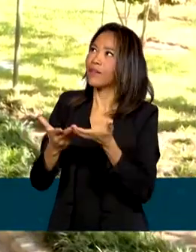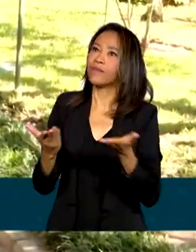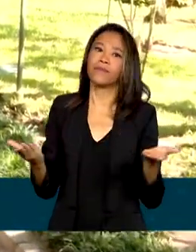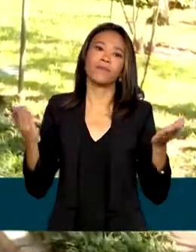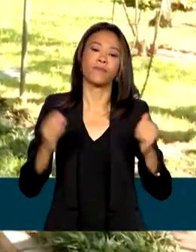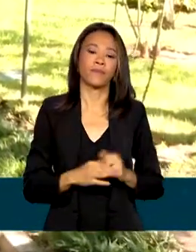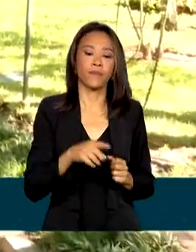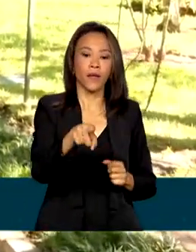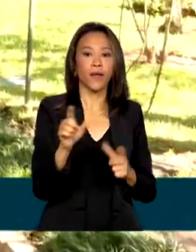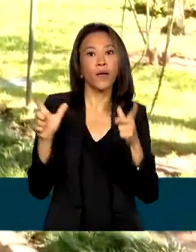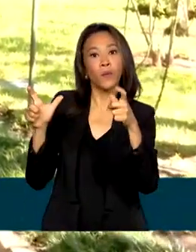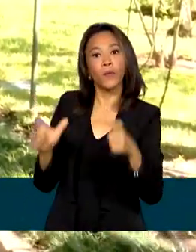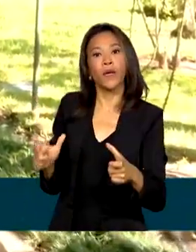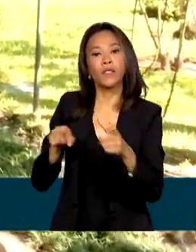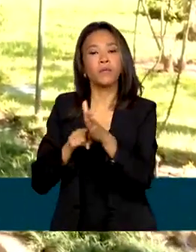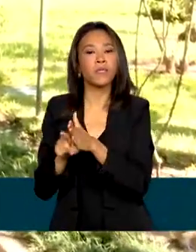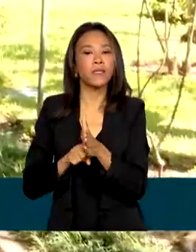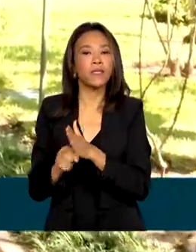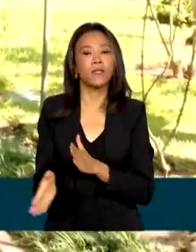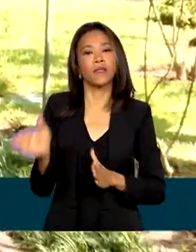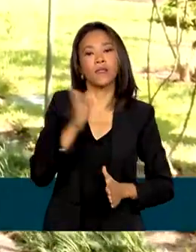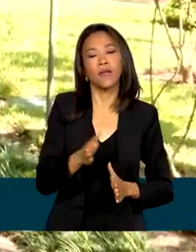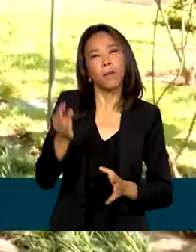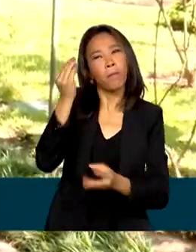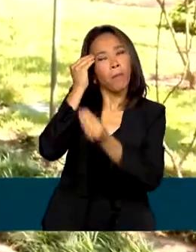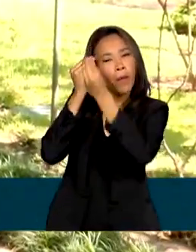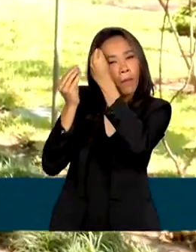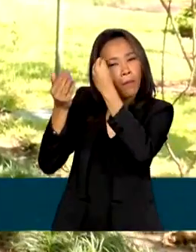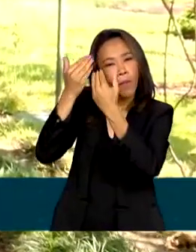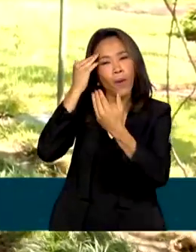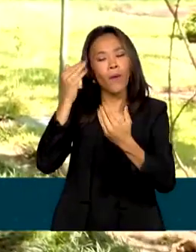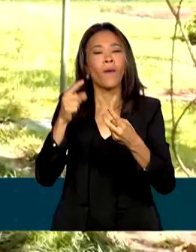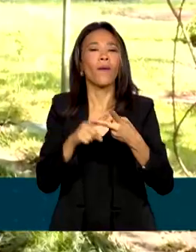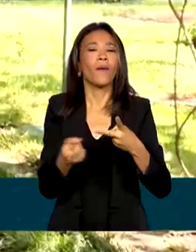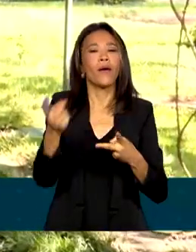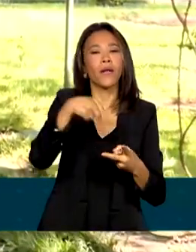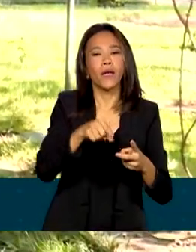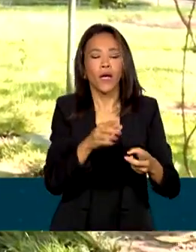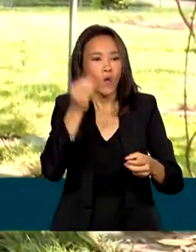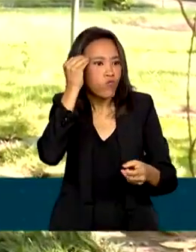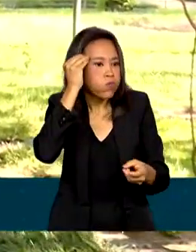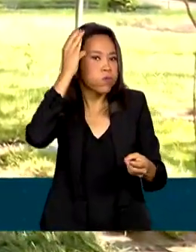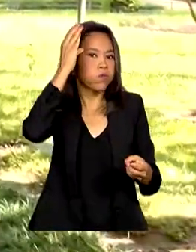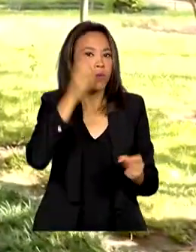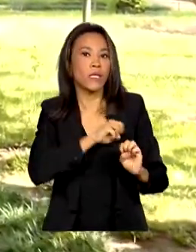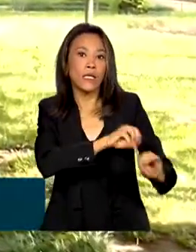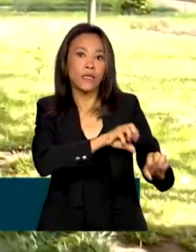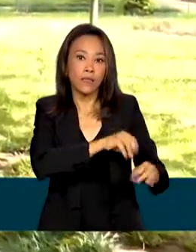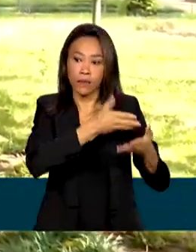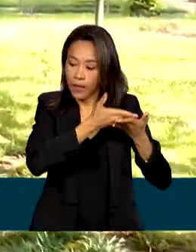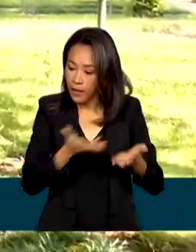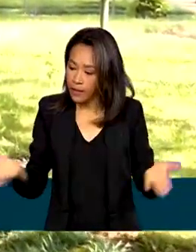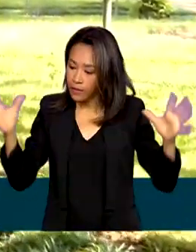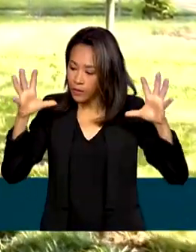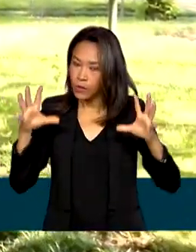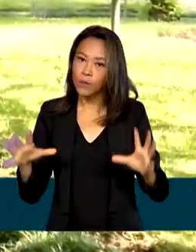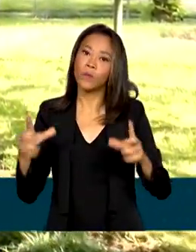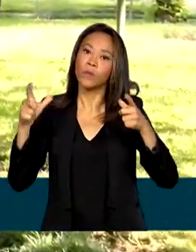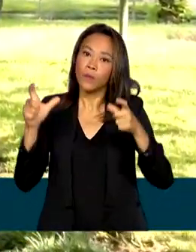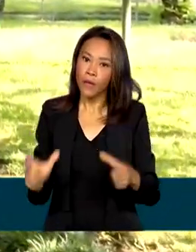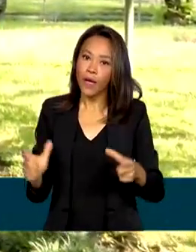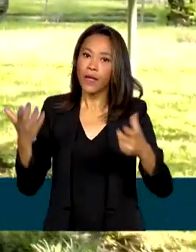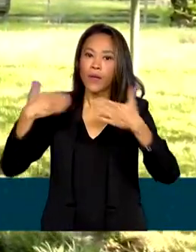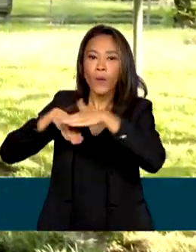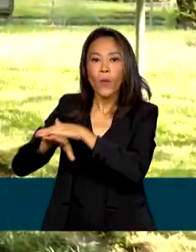Local de pesquisa, memória, produção de conhecimento e de ensino. A fundação, além de guardar o arquivo pessoal de Rui